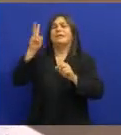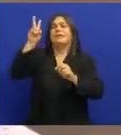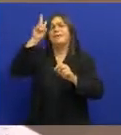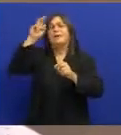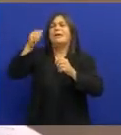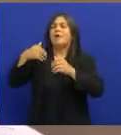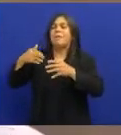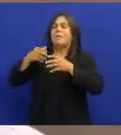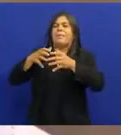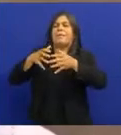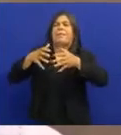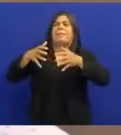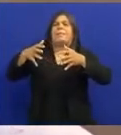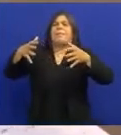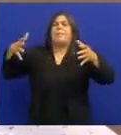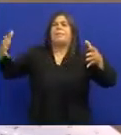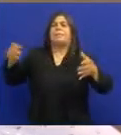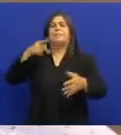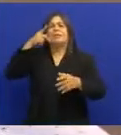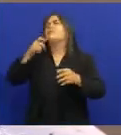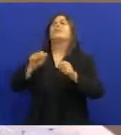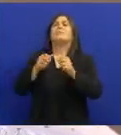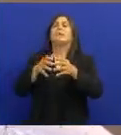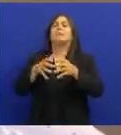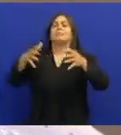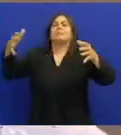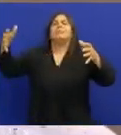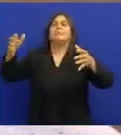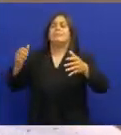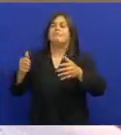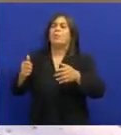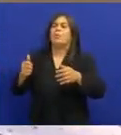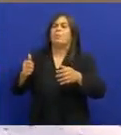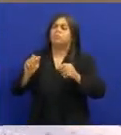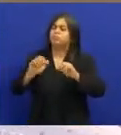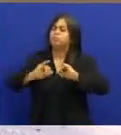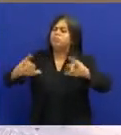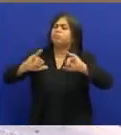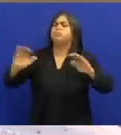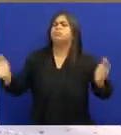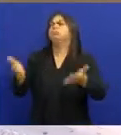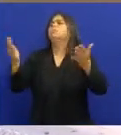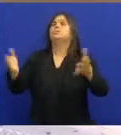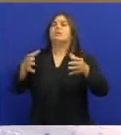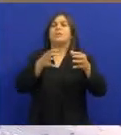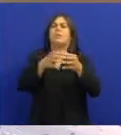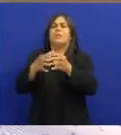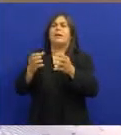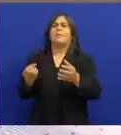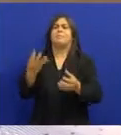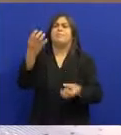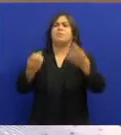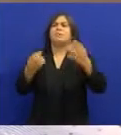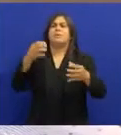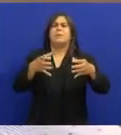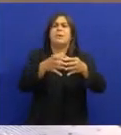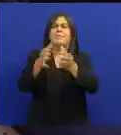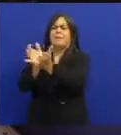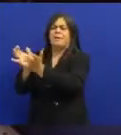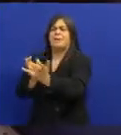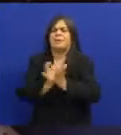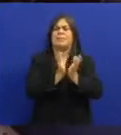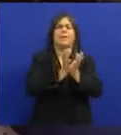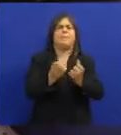Foi aí quando a coisa foi retomando Retomando A Paraíba tomou um pouco a frente desse processo Muitos grupos surgiram aqui na Paraíba